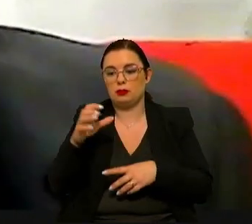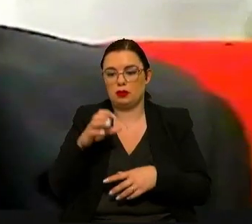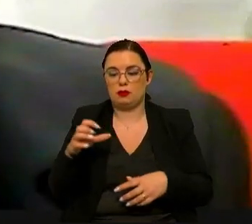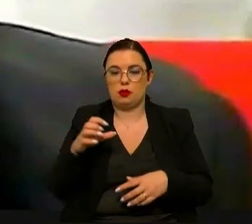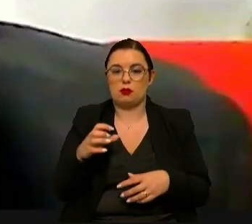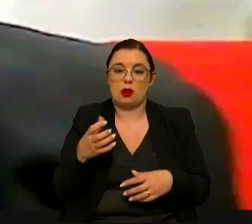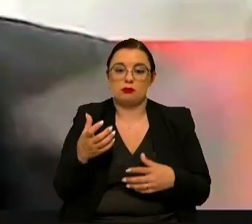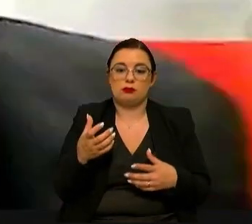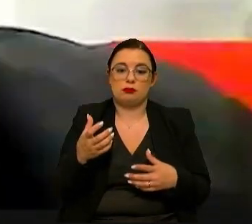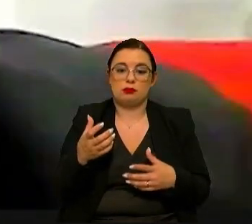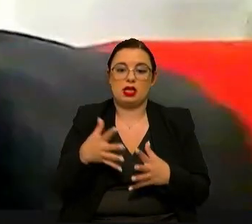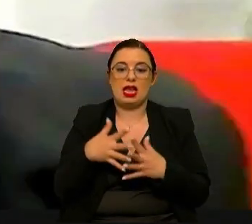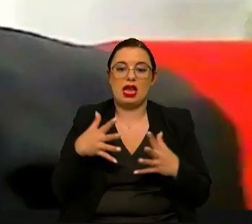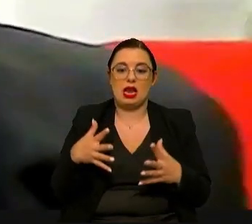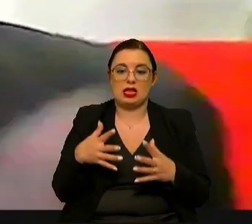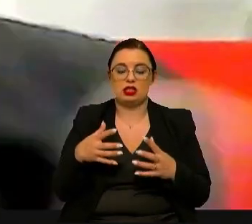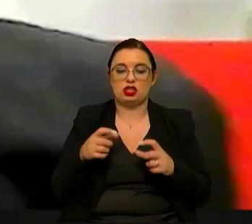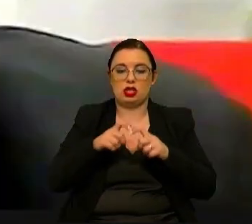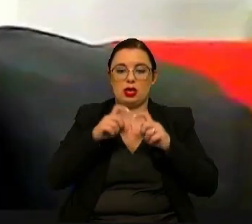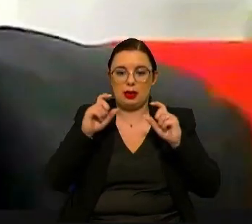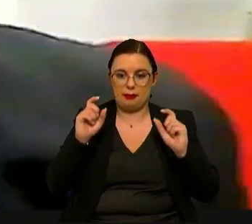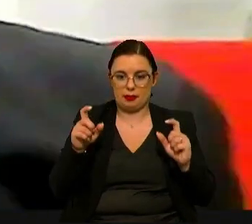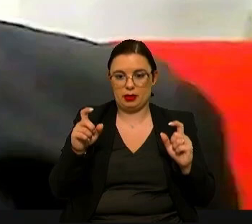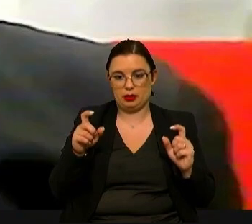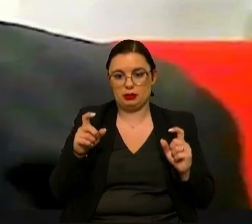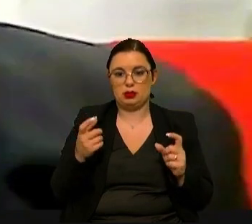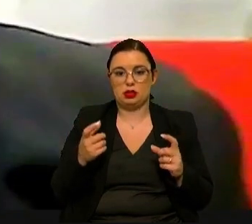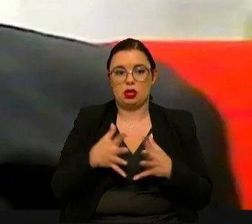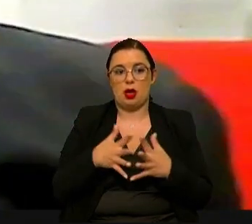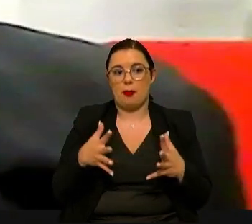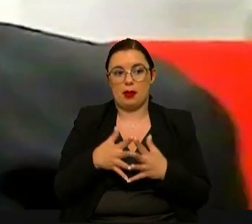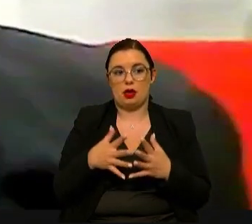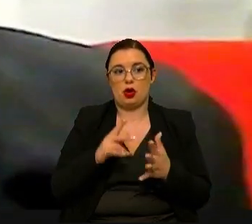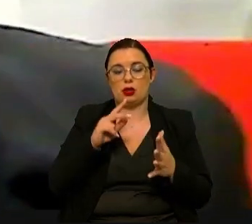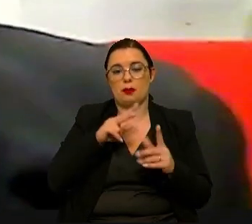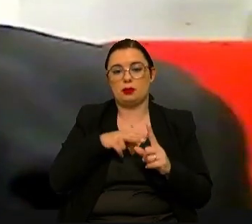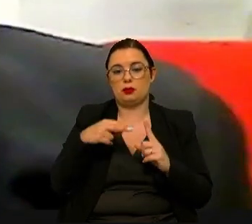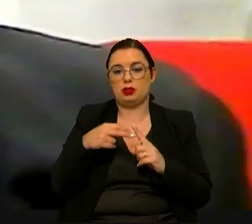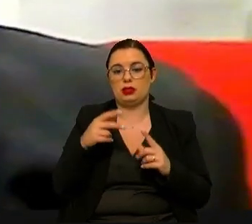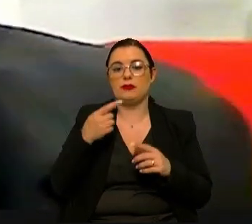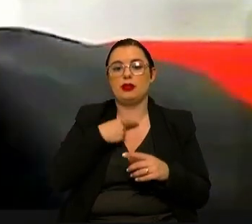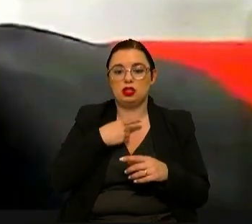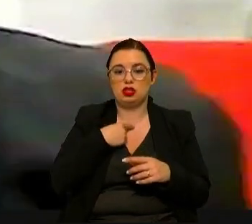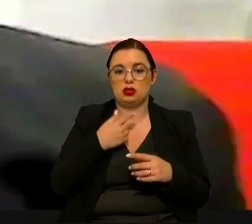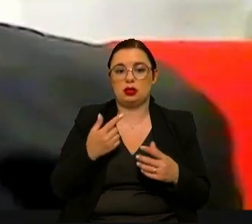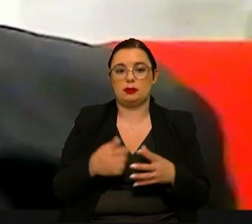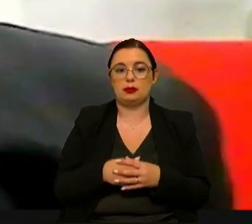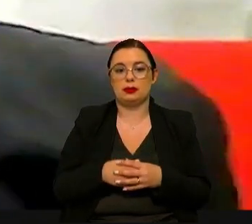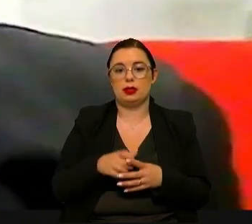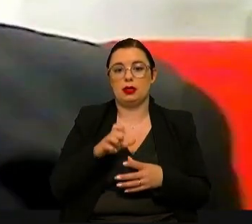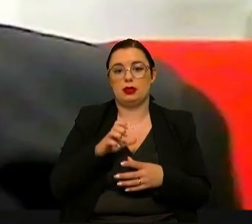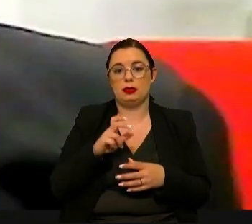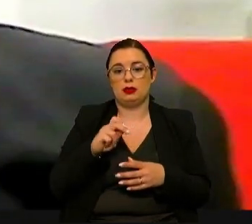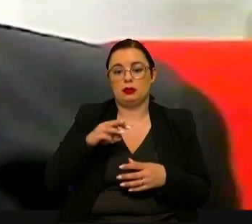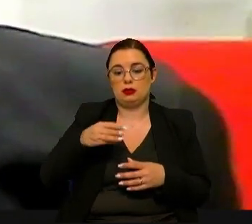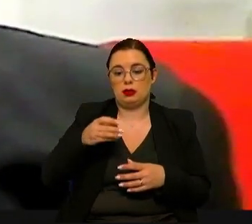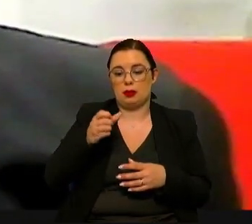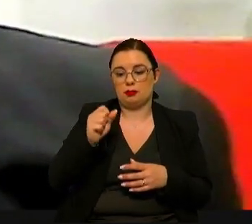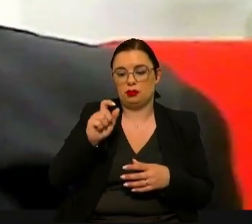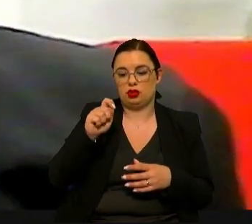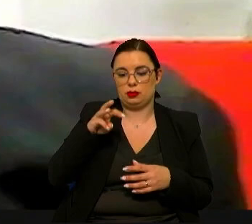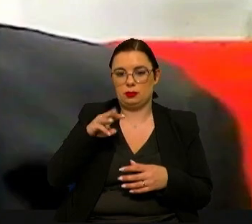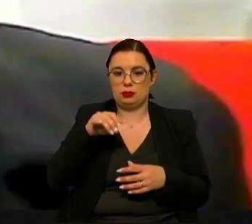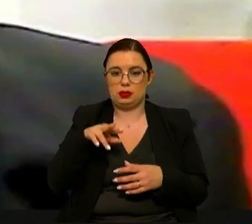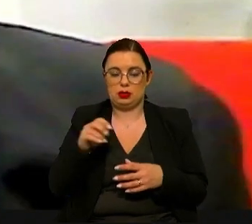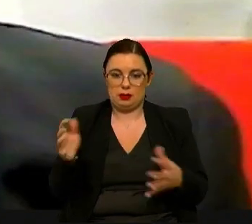tendo, obviamente, aqui também grandes empresas do nosso ecossistema, a maior, do ponto de vista digital, a Capgemini, poder, obviamente, dar aqui um